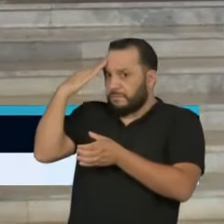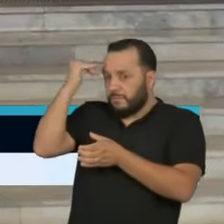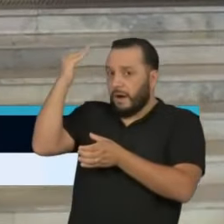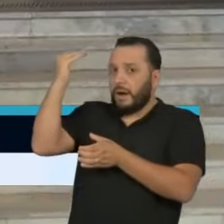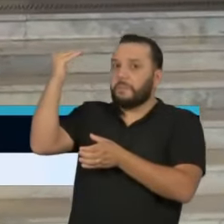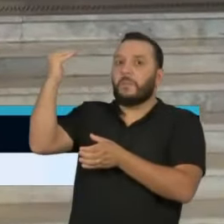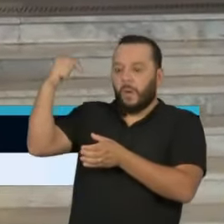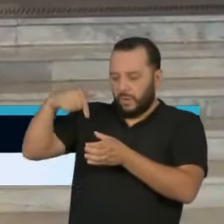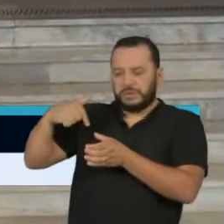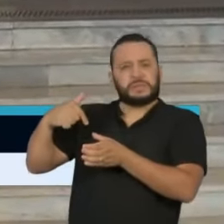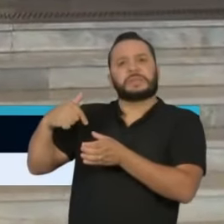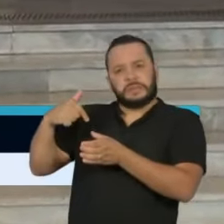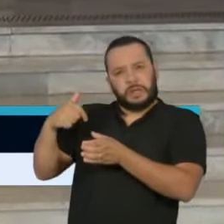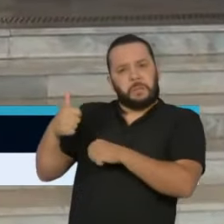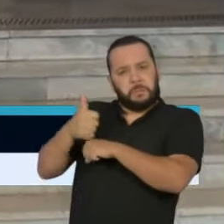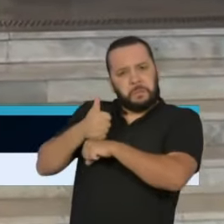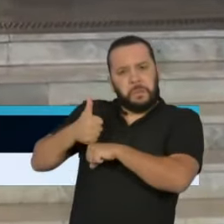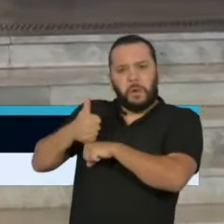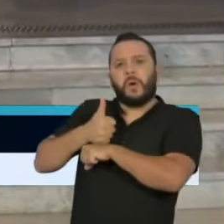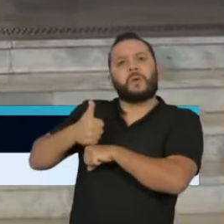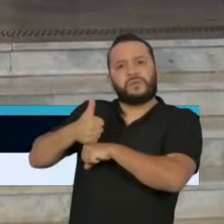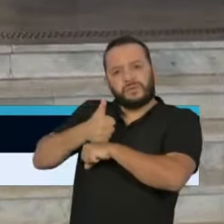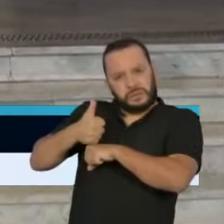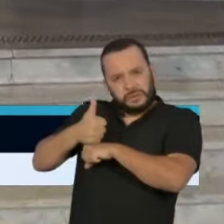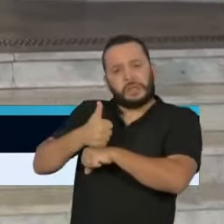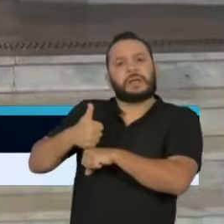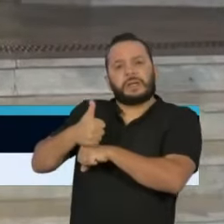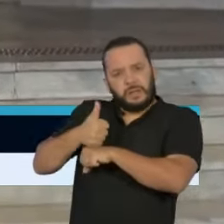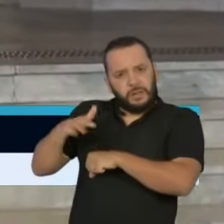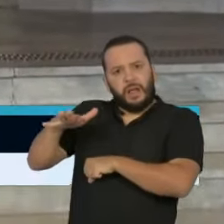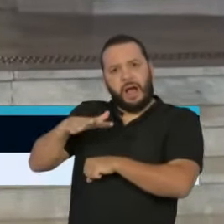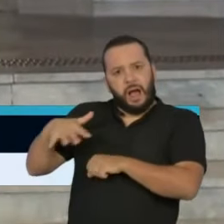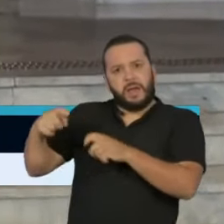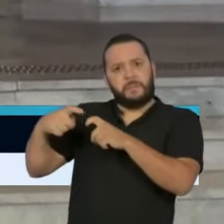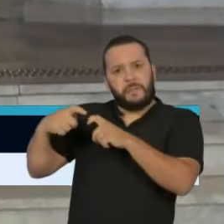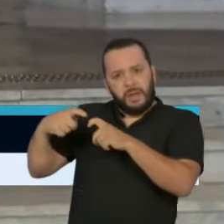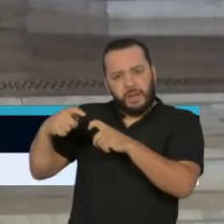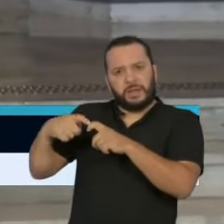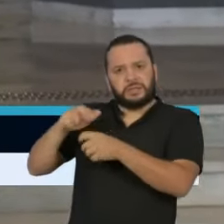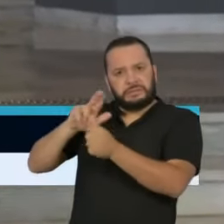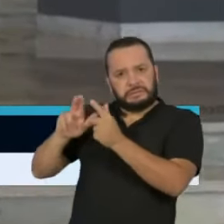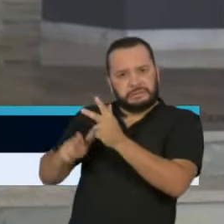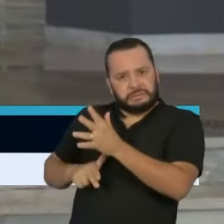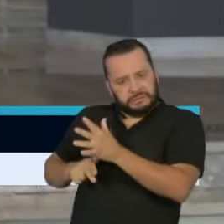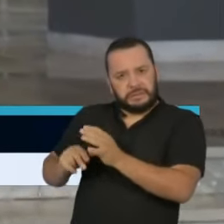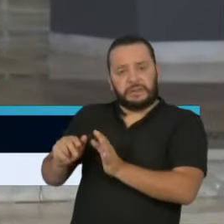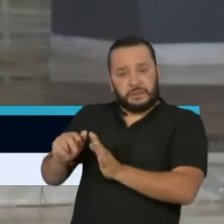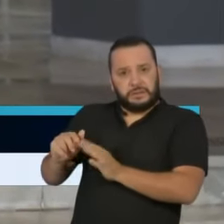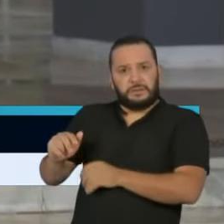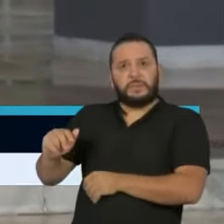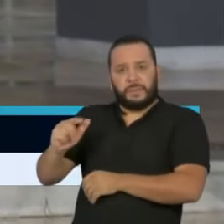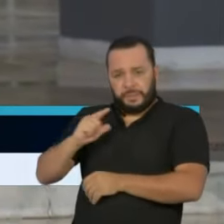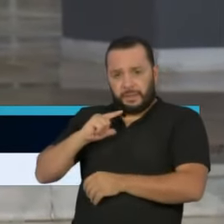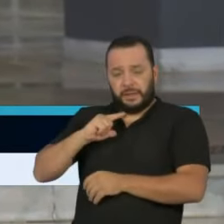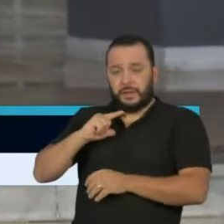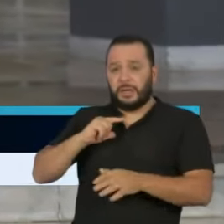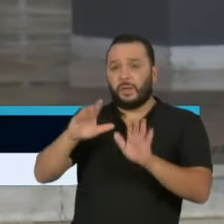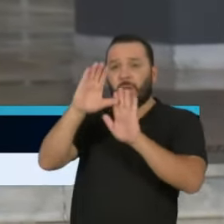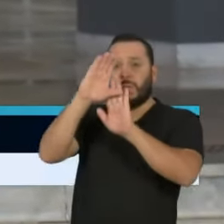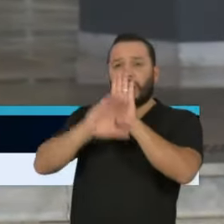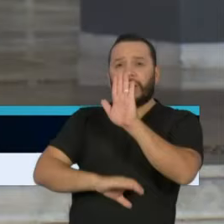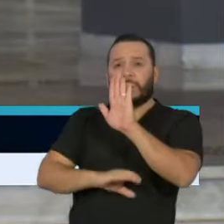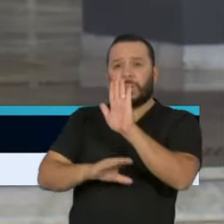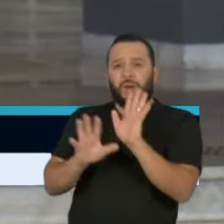melhores especialistas desse país. Nós distribuímos os currículos resumidos